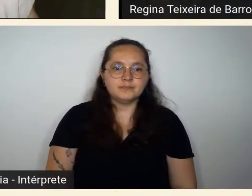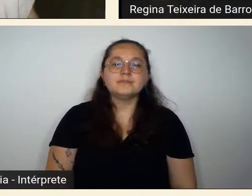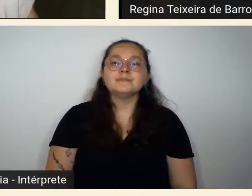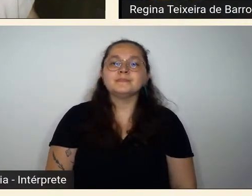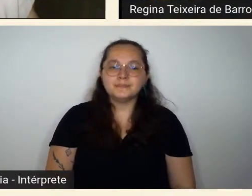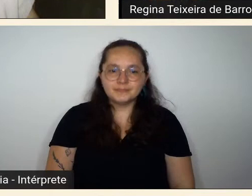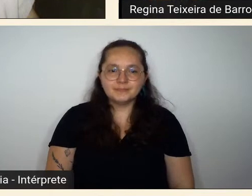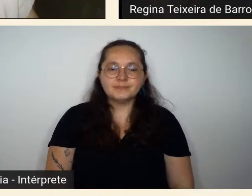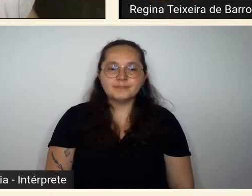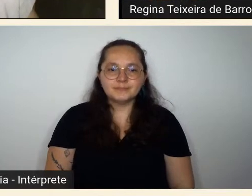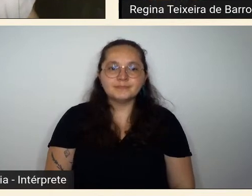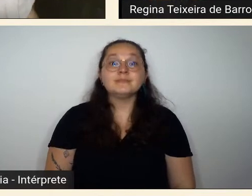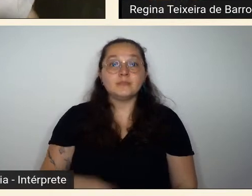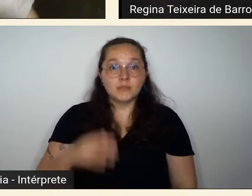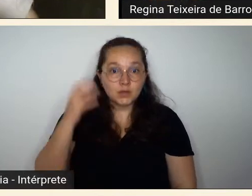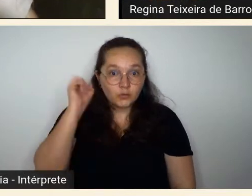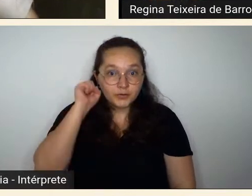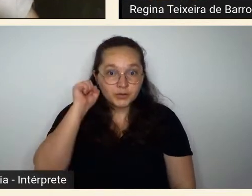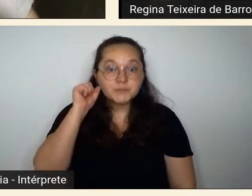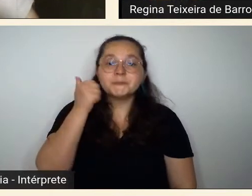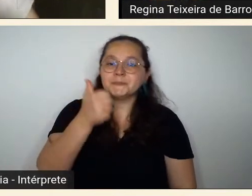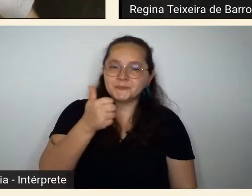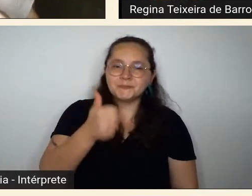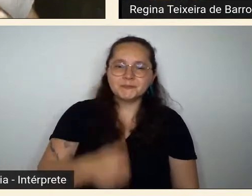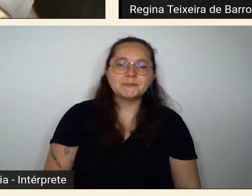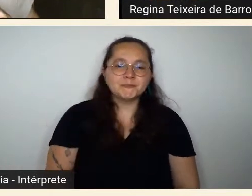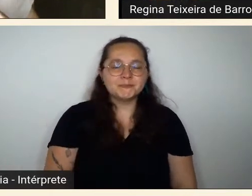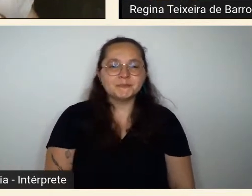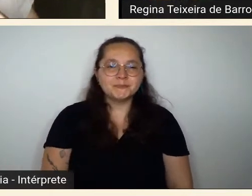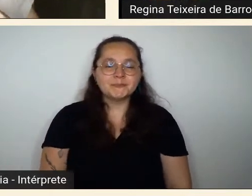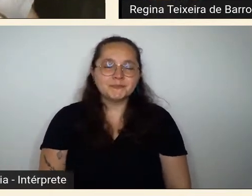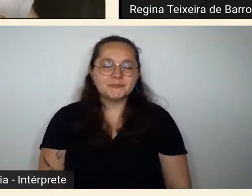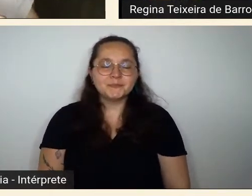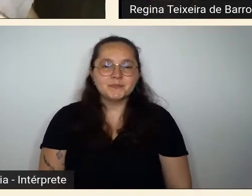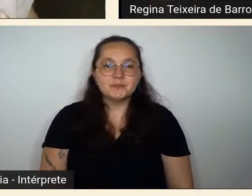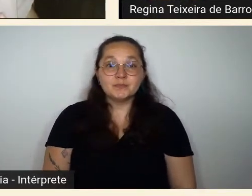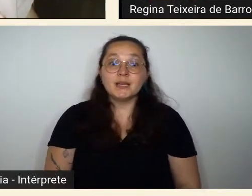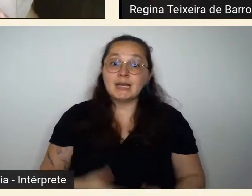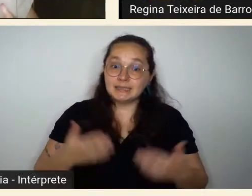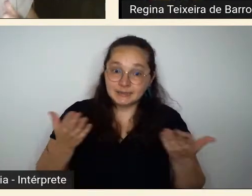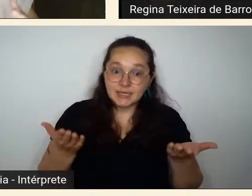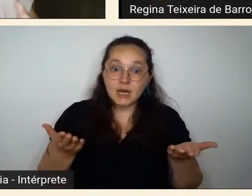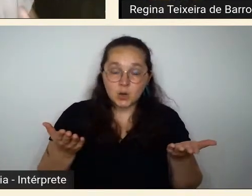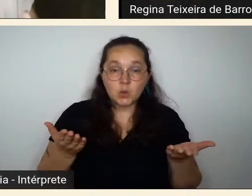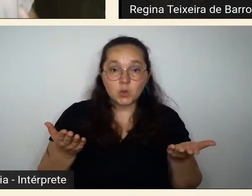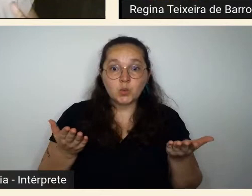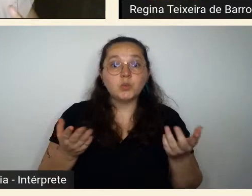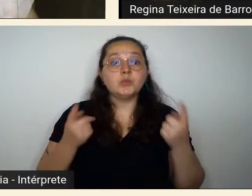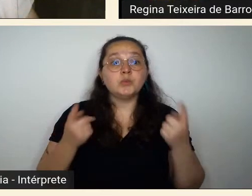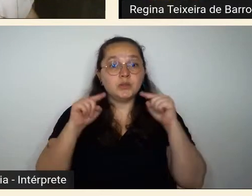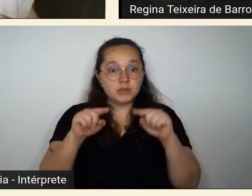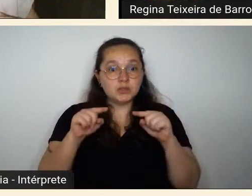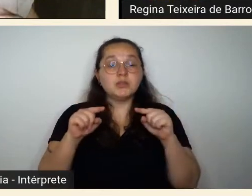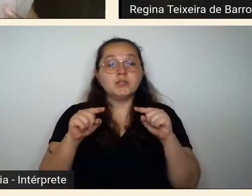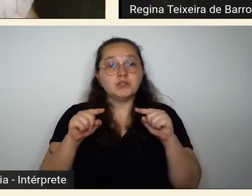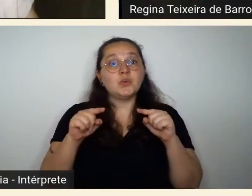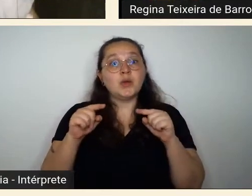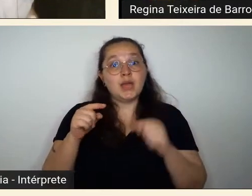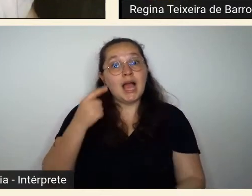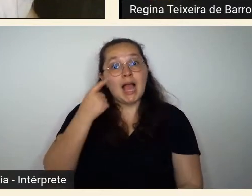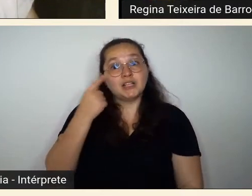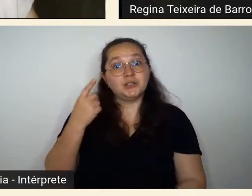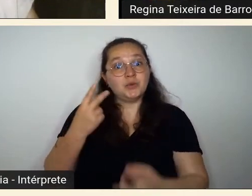pronto está ouvindo agora mesmo por exemplo isso nós podemos ver até Regina nessa exposição que nós estamos